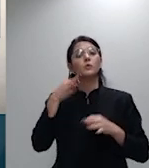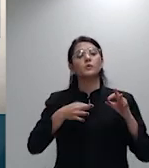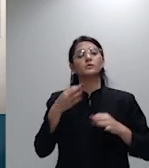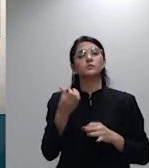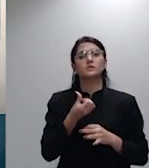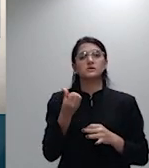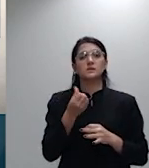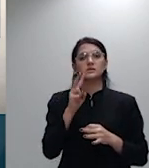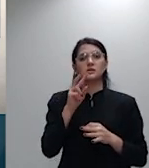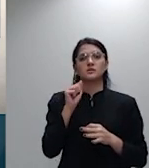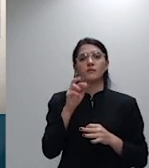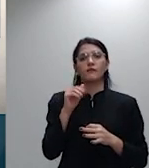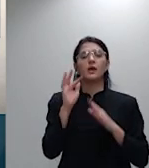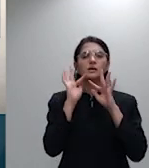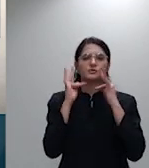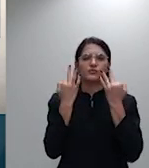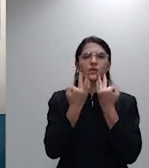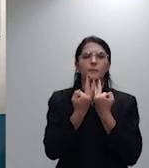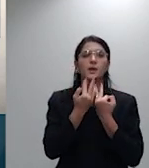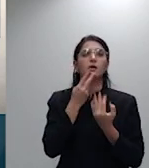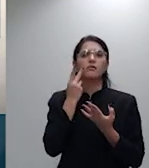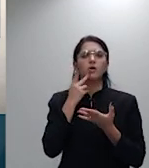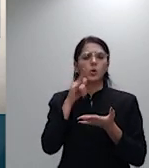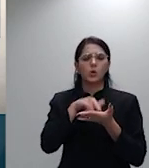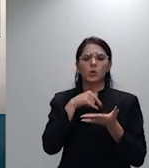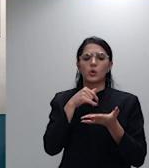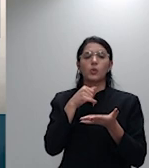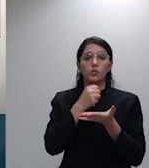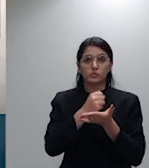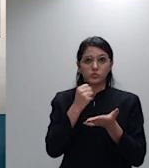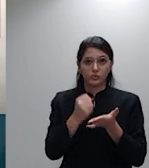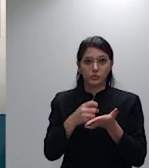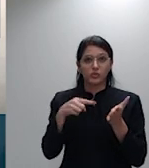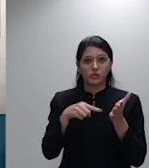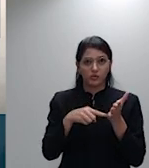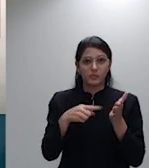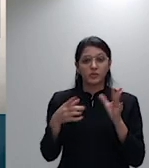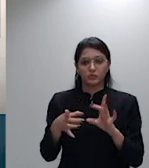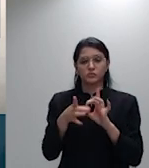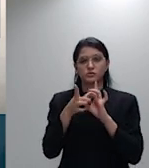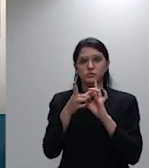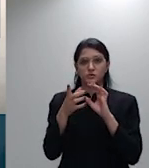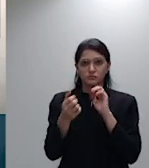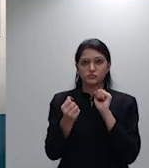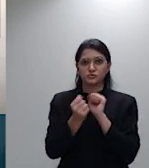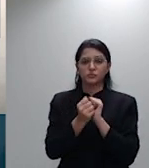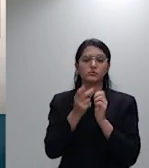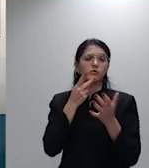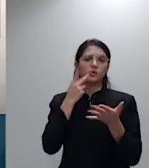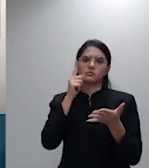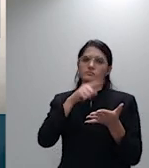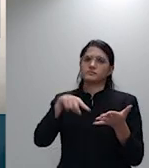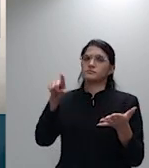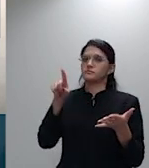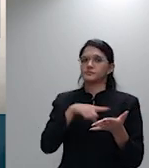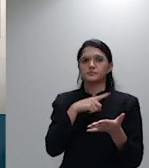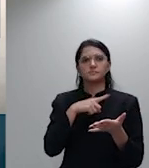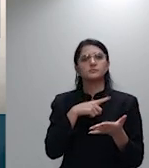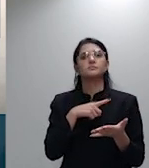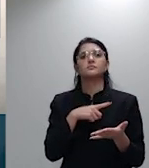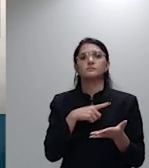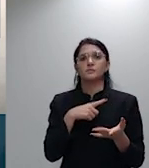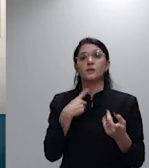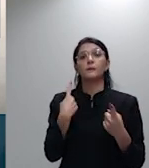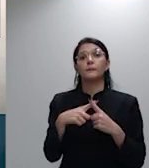a escritura declaratória de união estável com efeitos ex-nunc determinando a expedição de ofícios ao